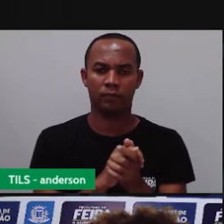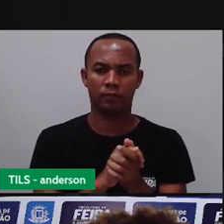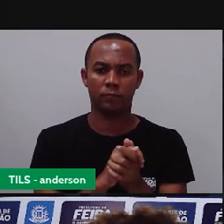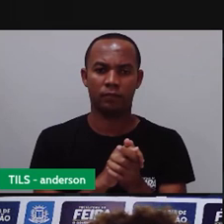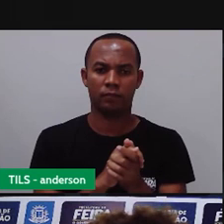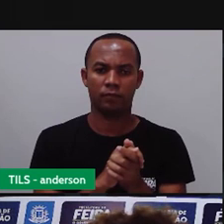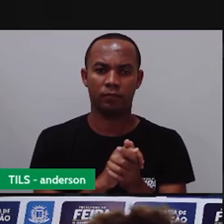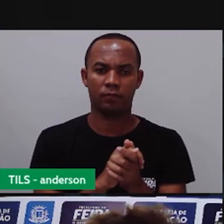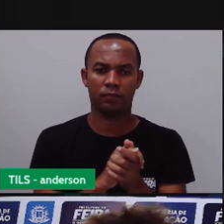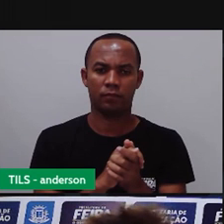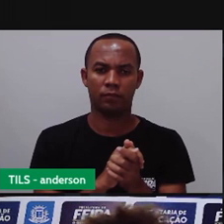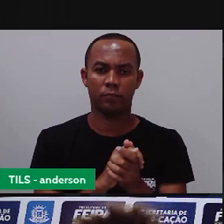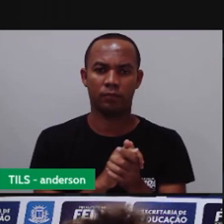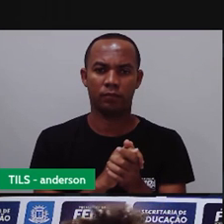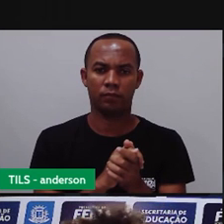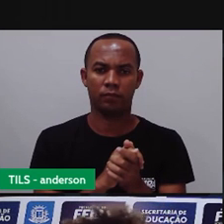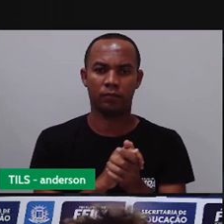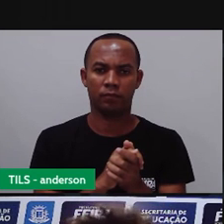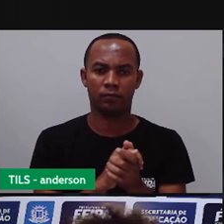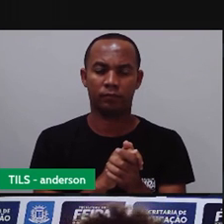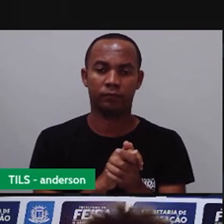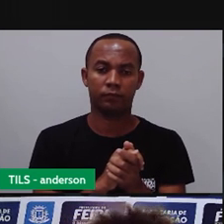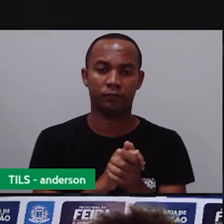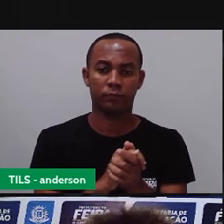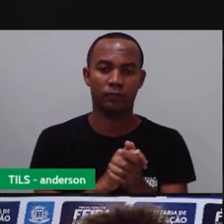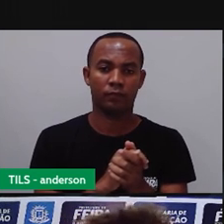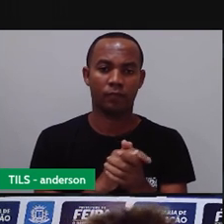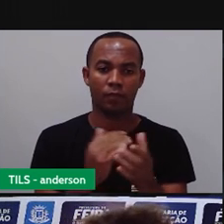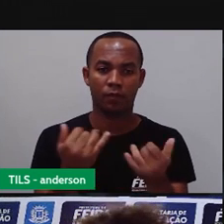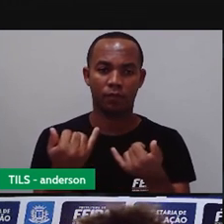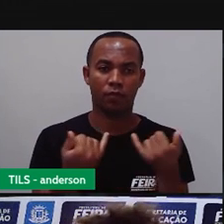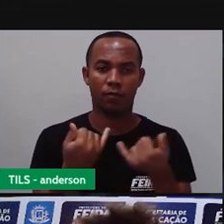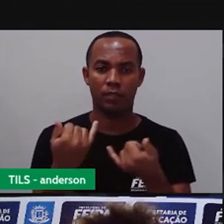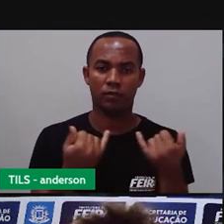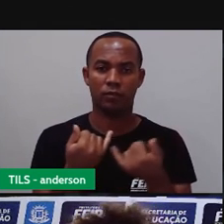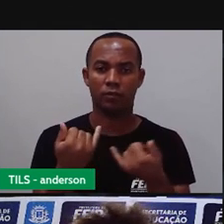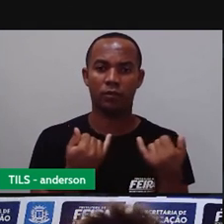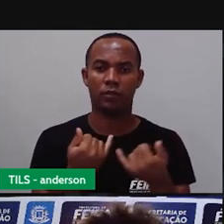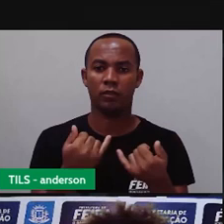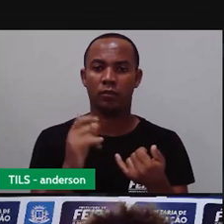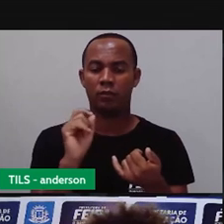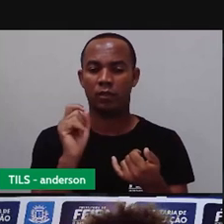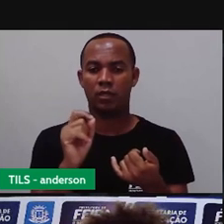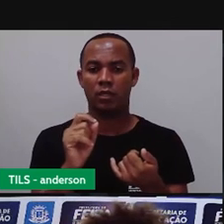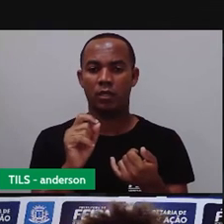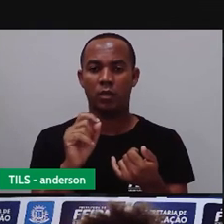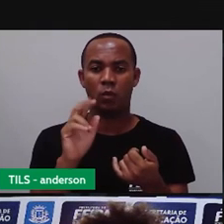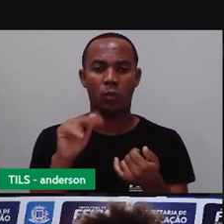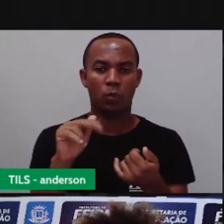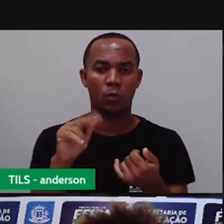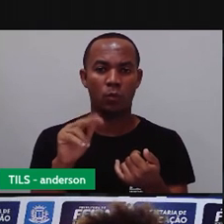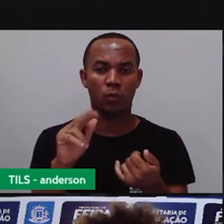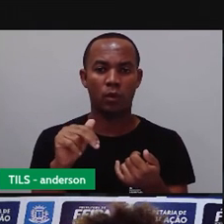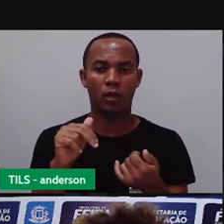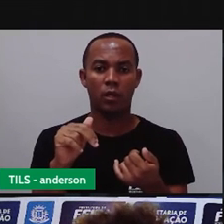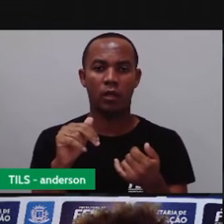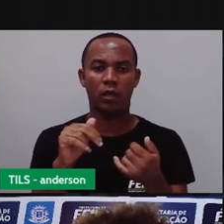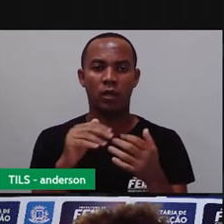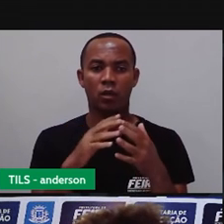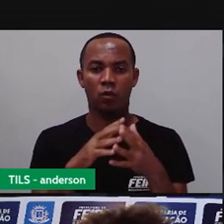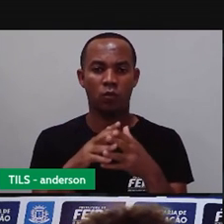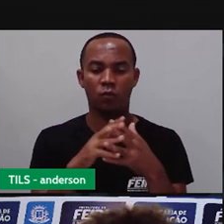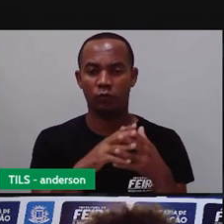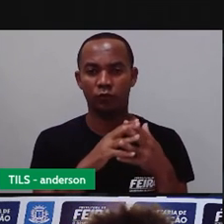Ui, ui, ui Aqui Bom, uma informação aí para vocês Jamais confundam encontro consonantal com